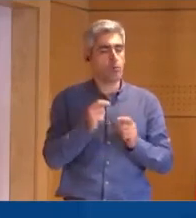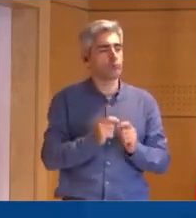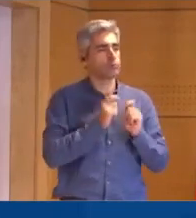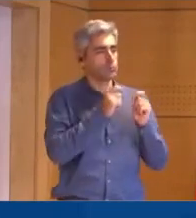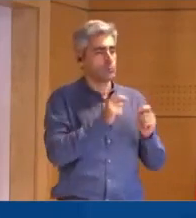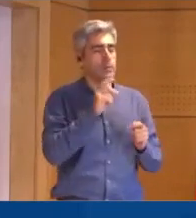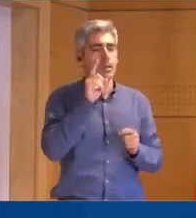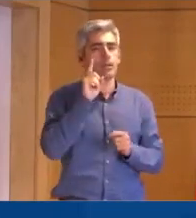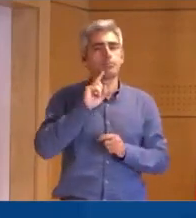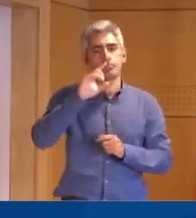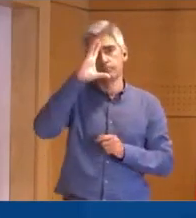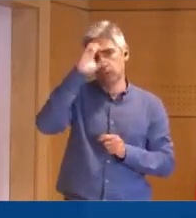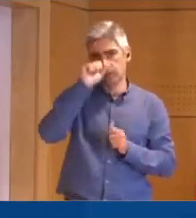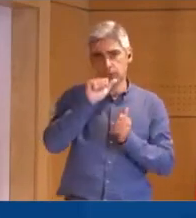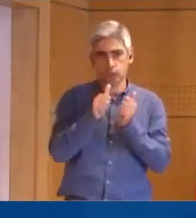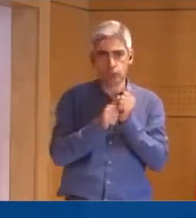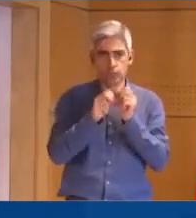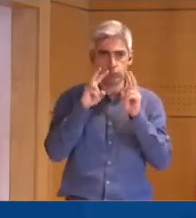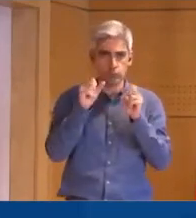Assuntos Parlamentares.